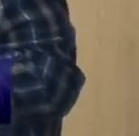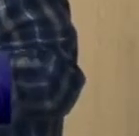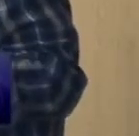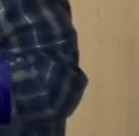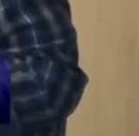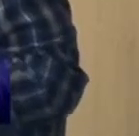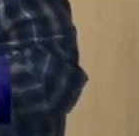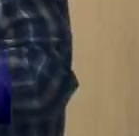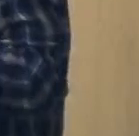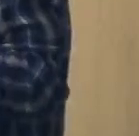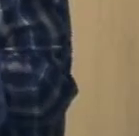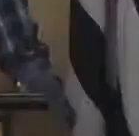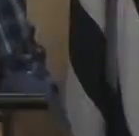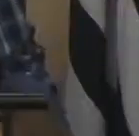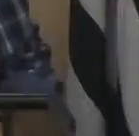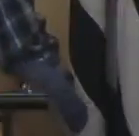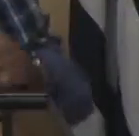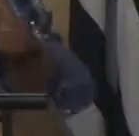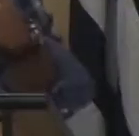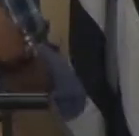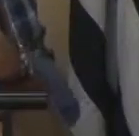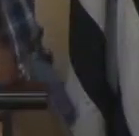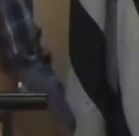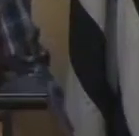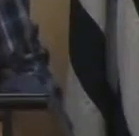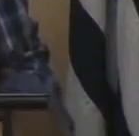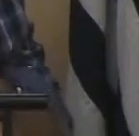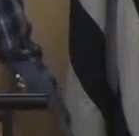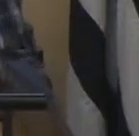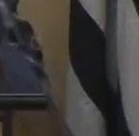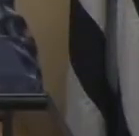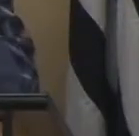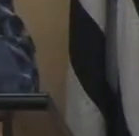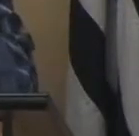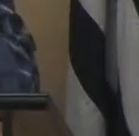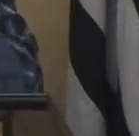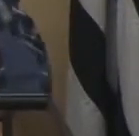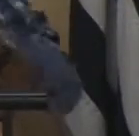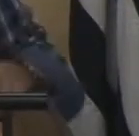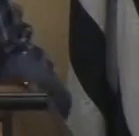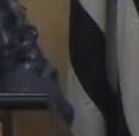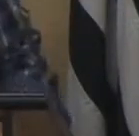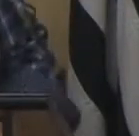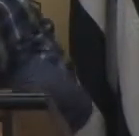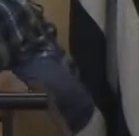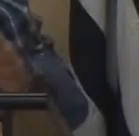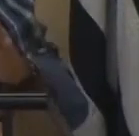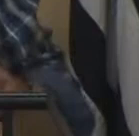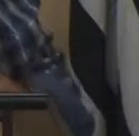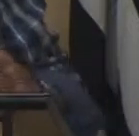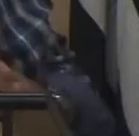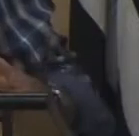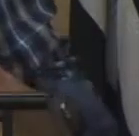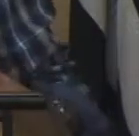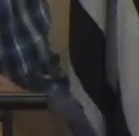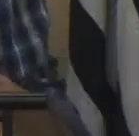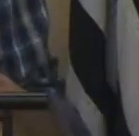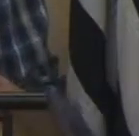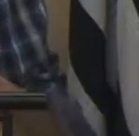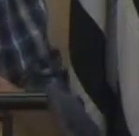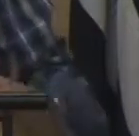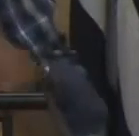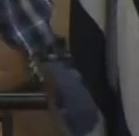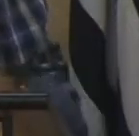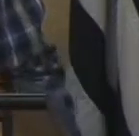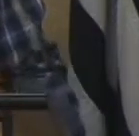encarecidamente para que os vereadores não aprovem essa planta genérica isso não pode acontecer na cidade